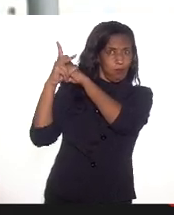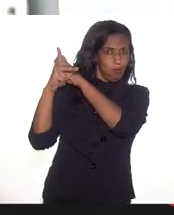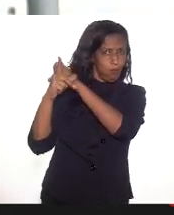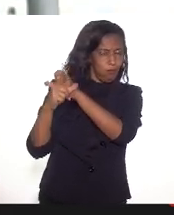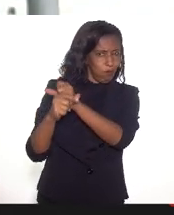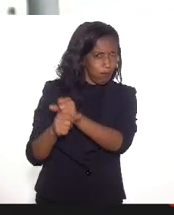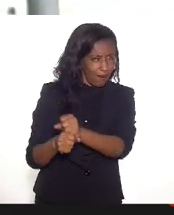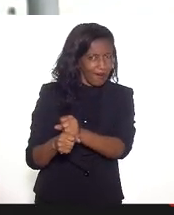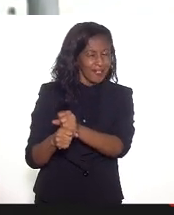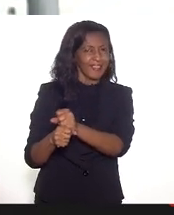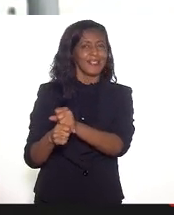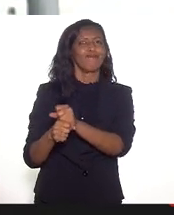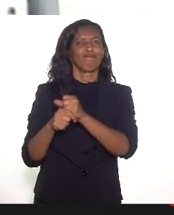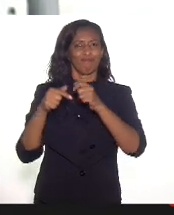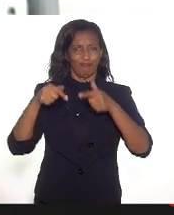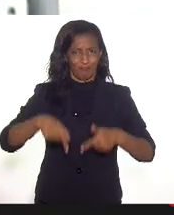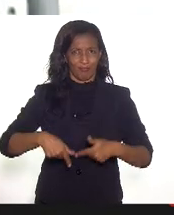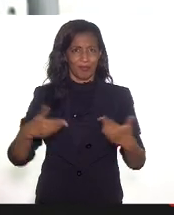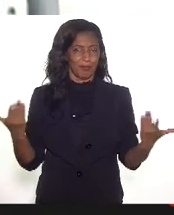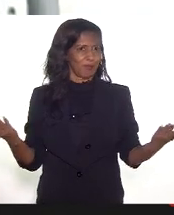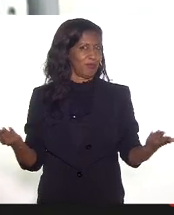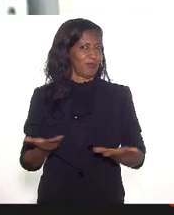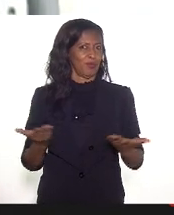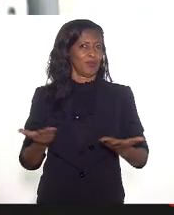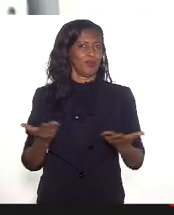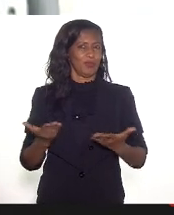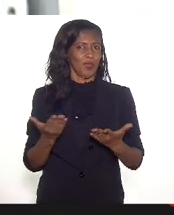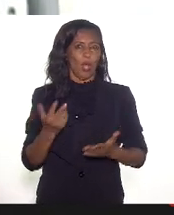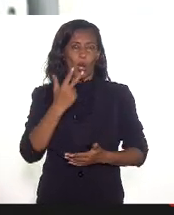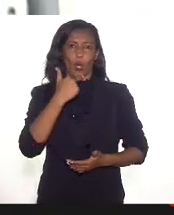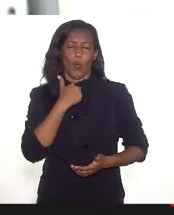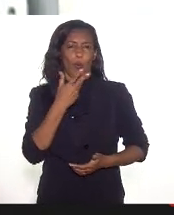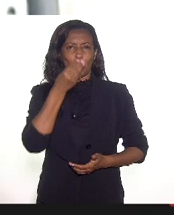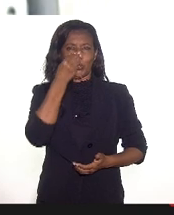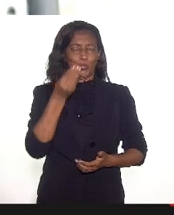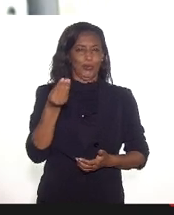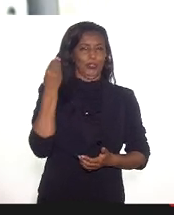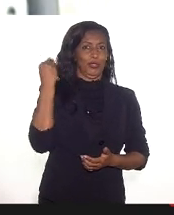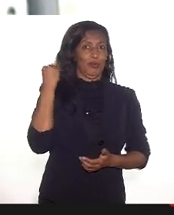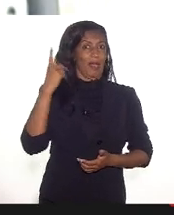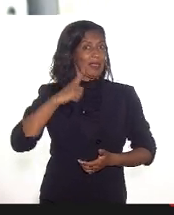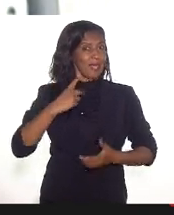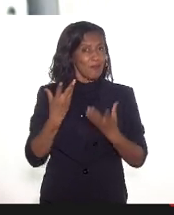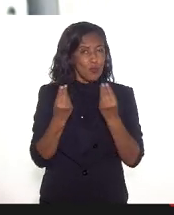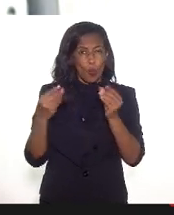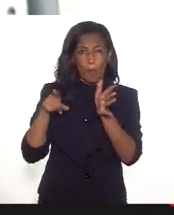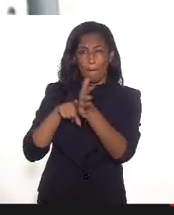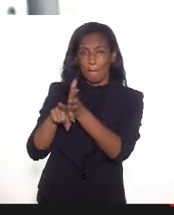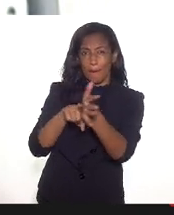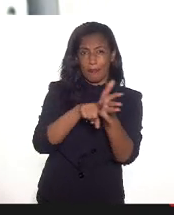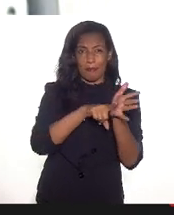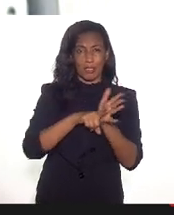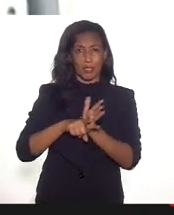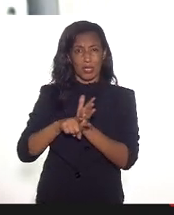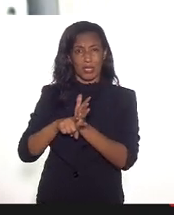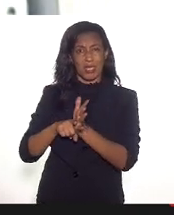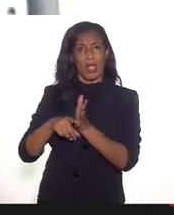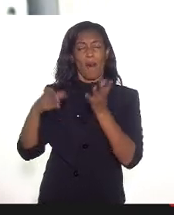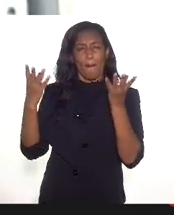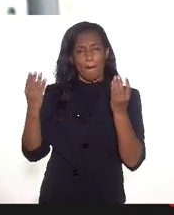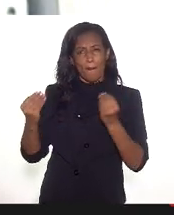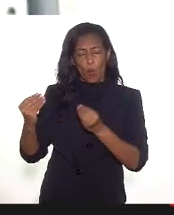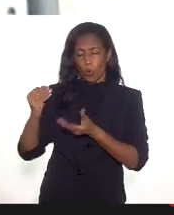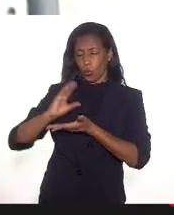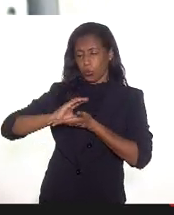ouvidar certos pontos no passado e temos ainda muita pesquisa, muito investimento para ser feito no